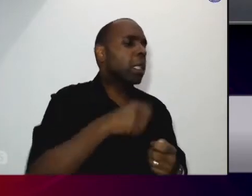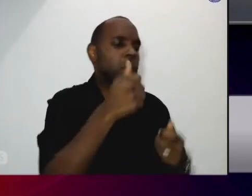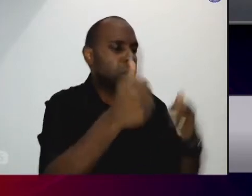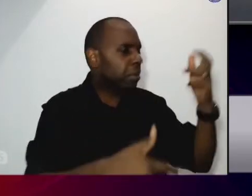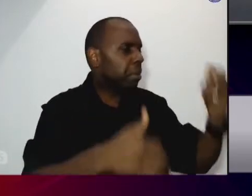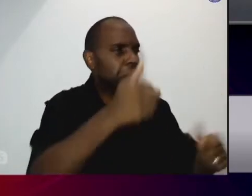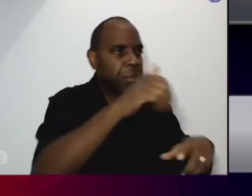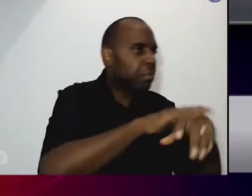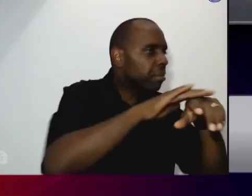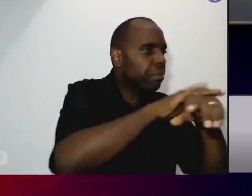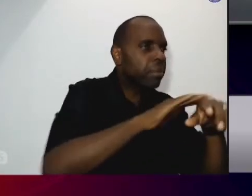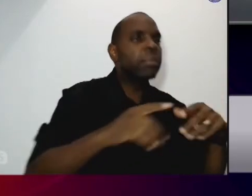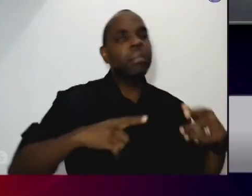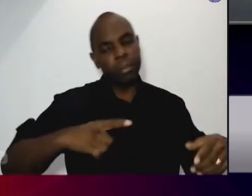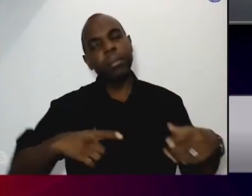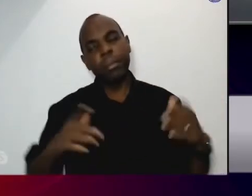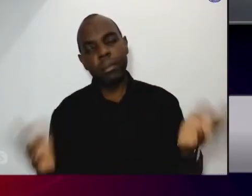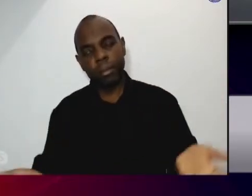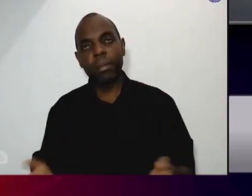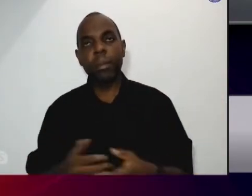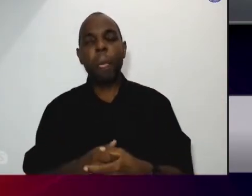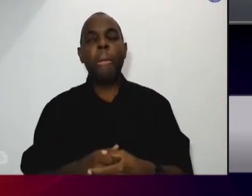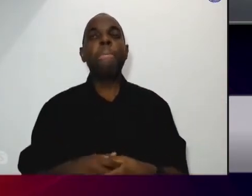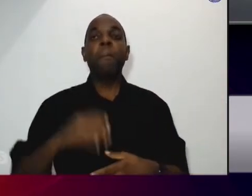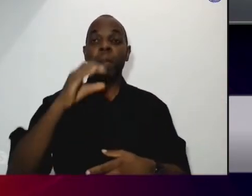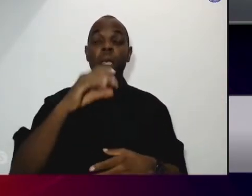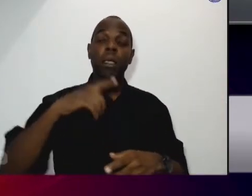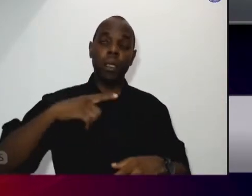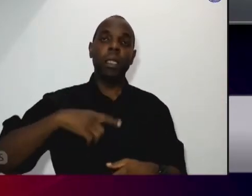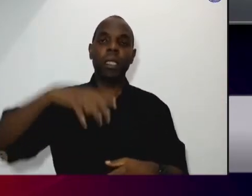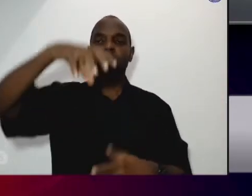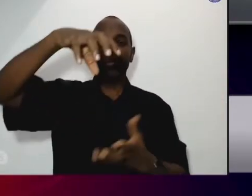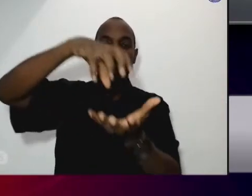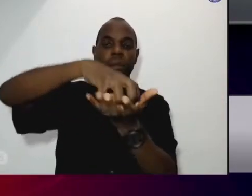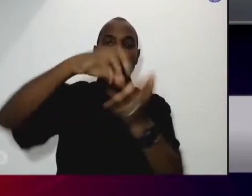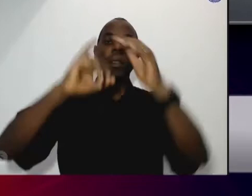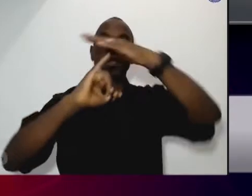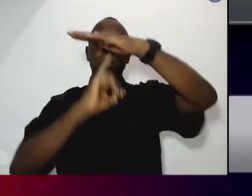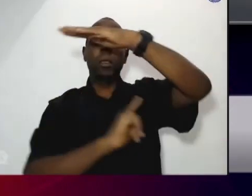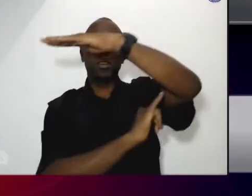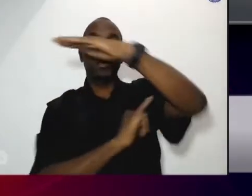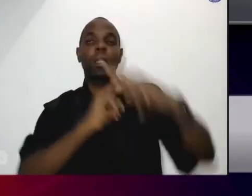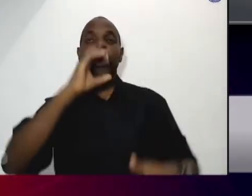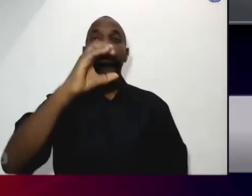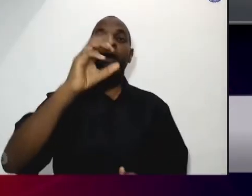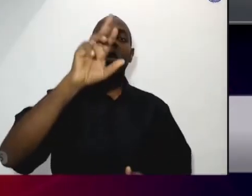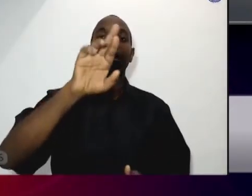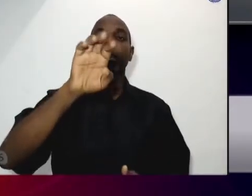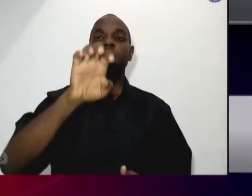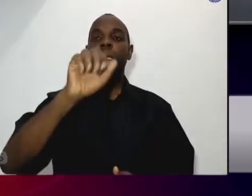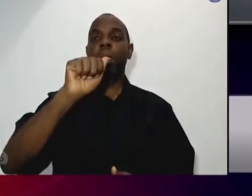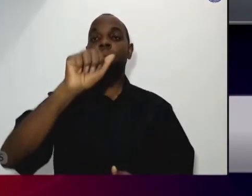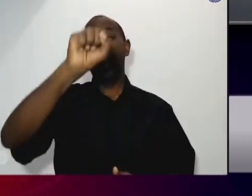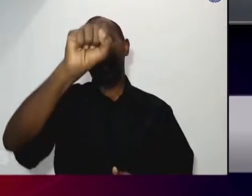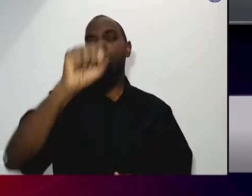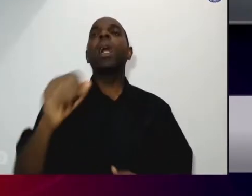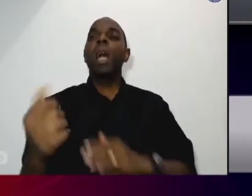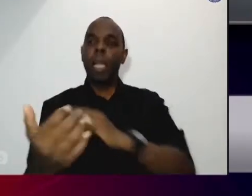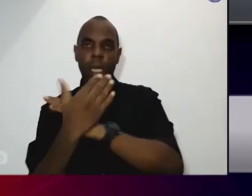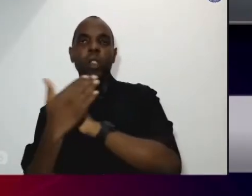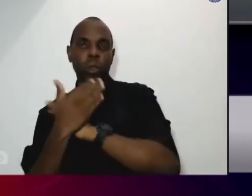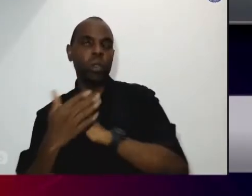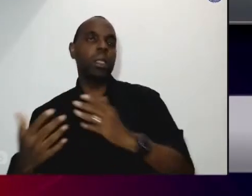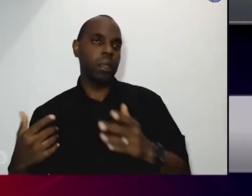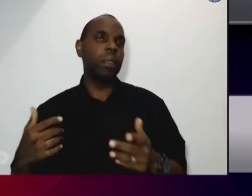creias porque é o a gente tem mais convivência ali mas polícia civil né a DDM no